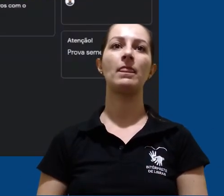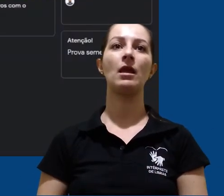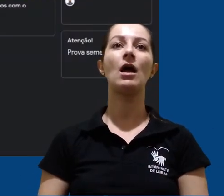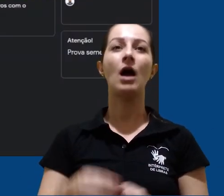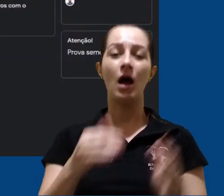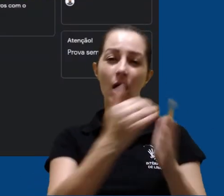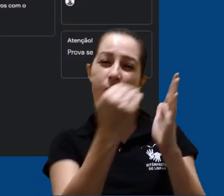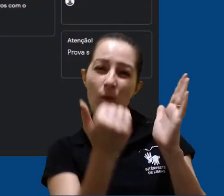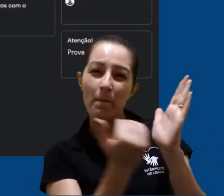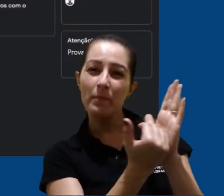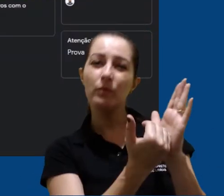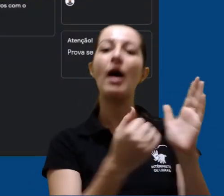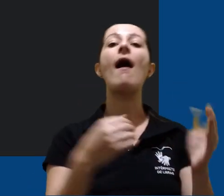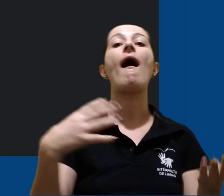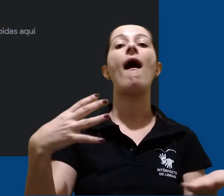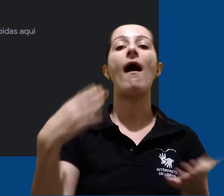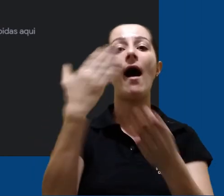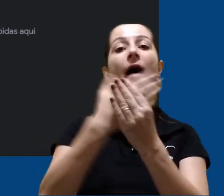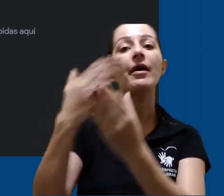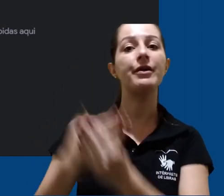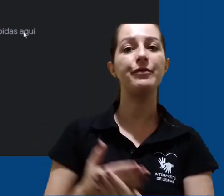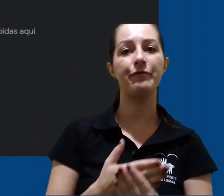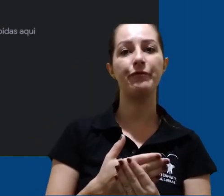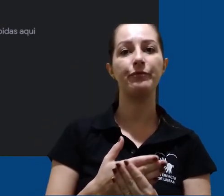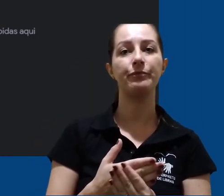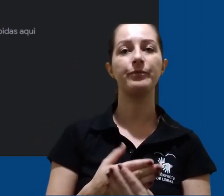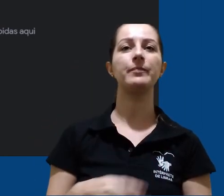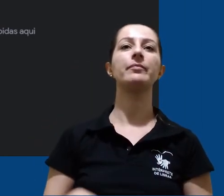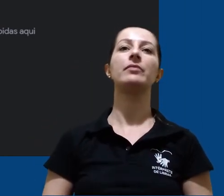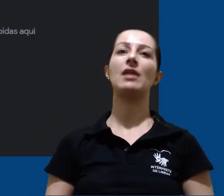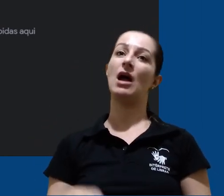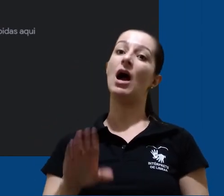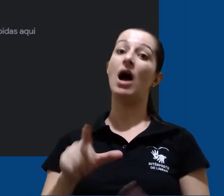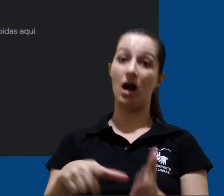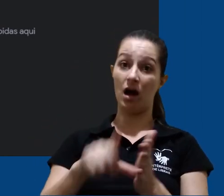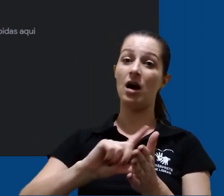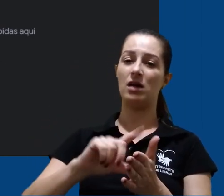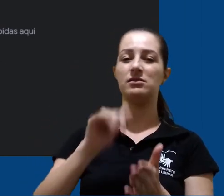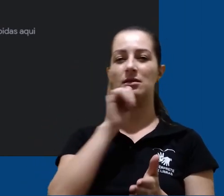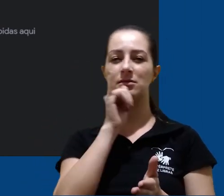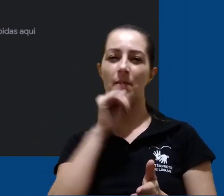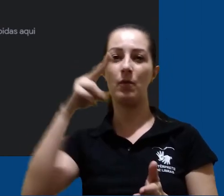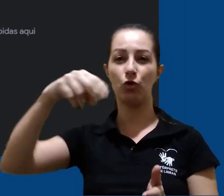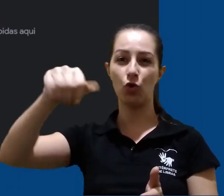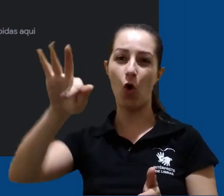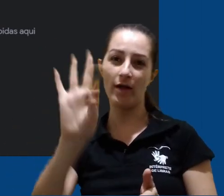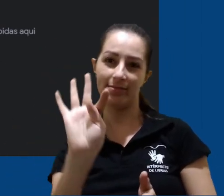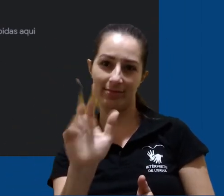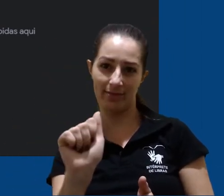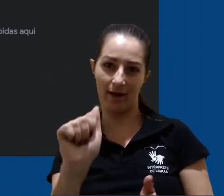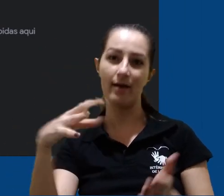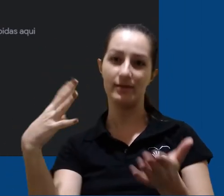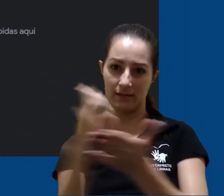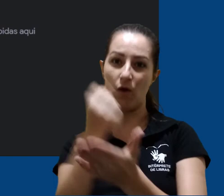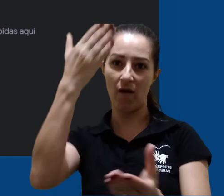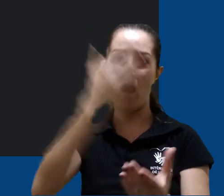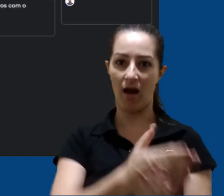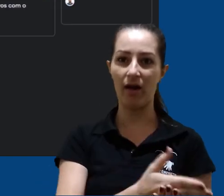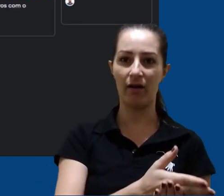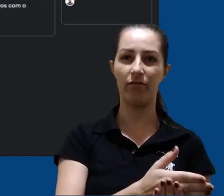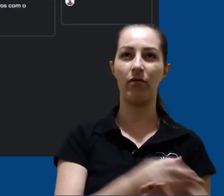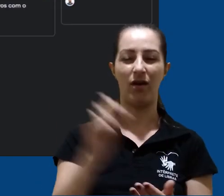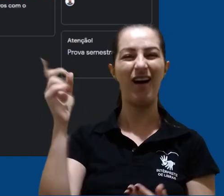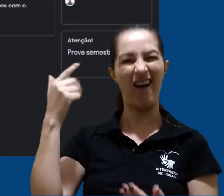O penúltimo item do nosso menu lateral é o arquivo. Para abordá-lo, vamos antes arquivar uma nota utilizando essa opção